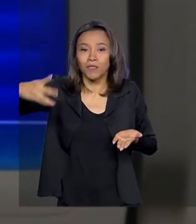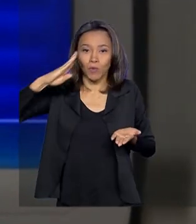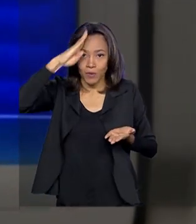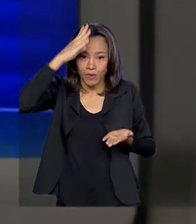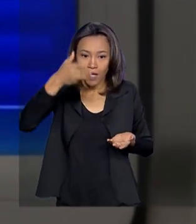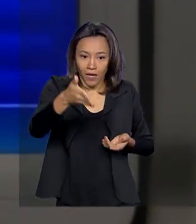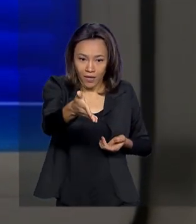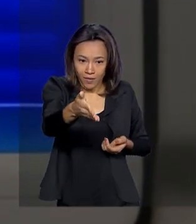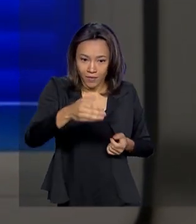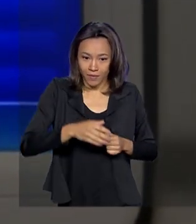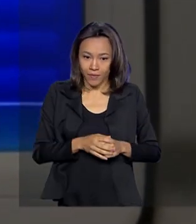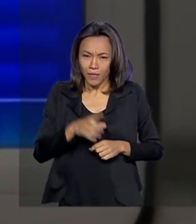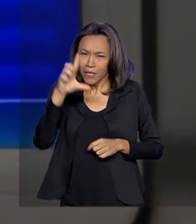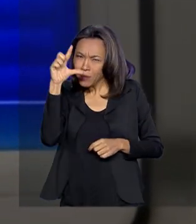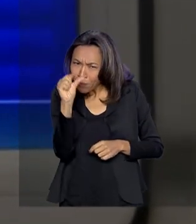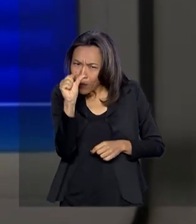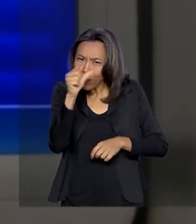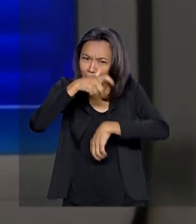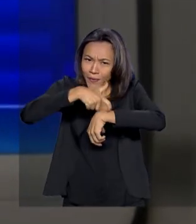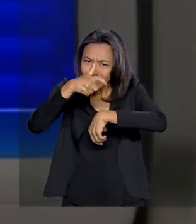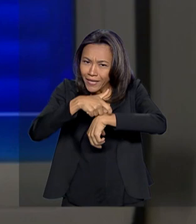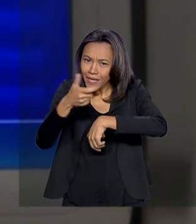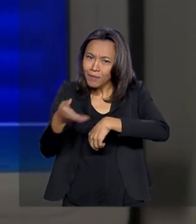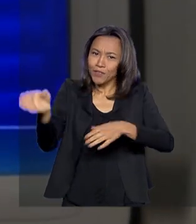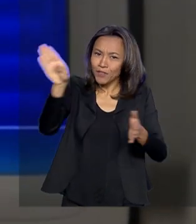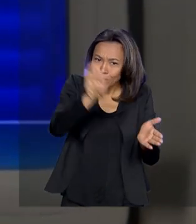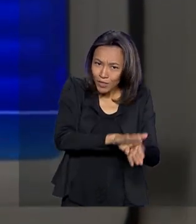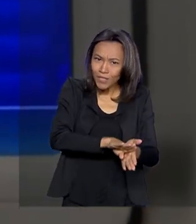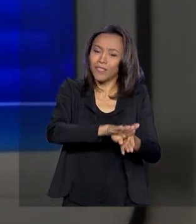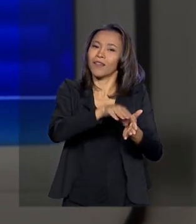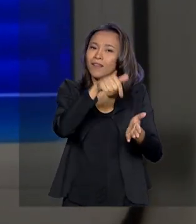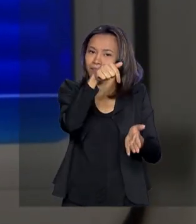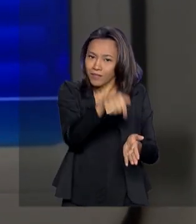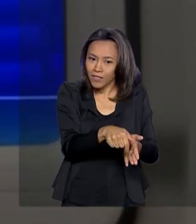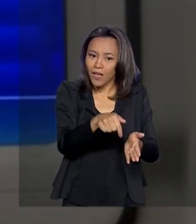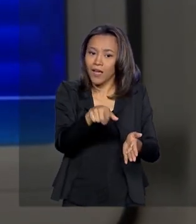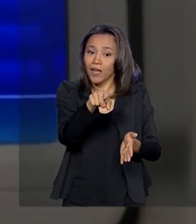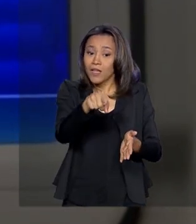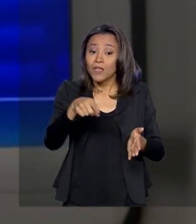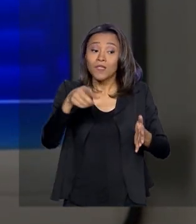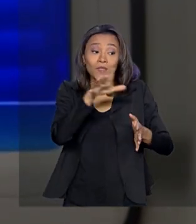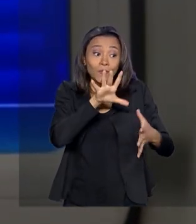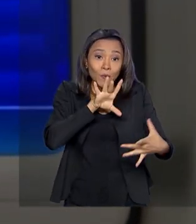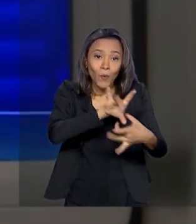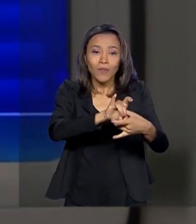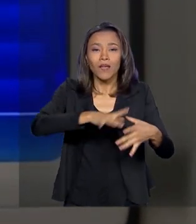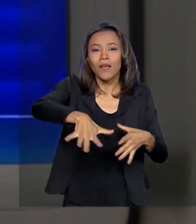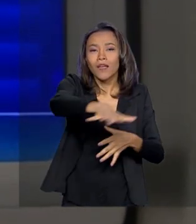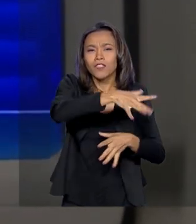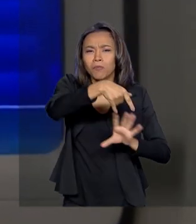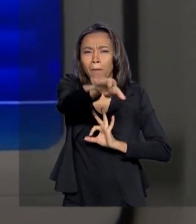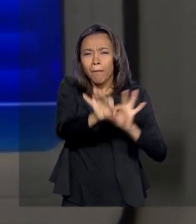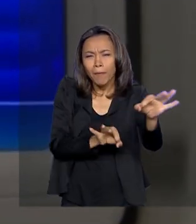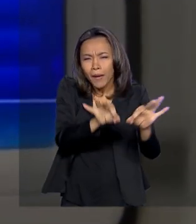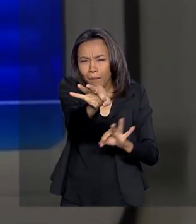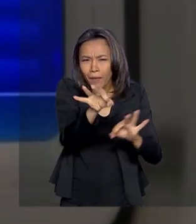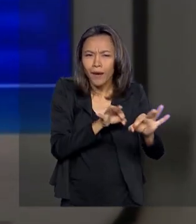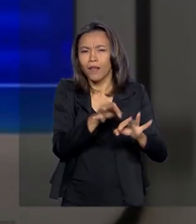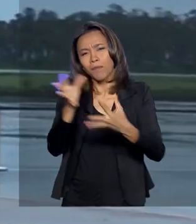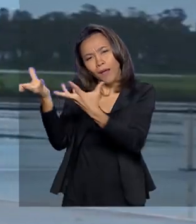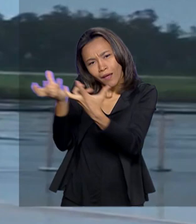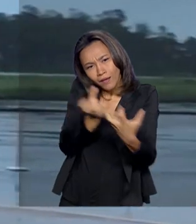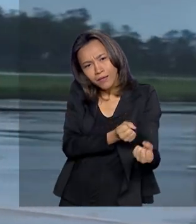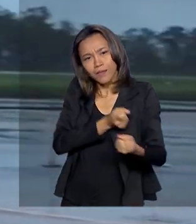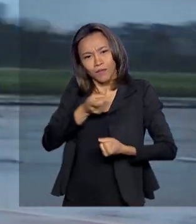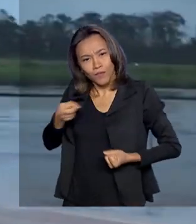Em pouco tempo estarão em solo pátrio e em um ambiente totalmente preparado para recebê